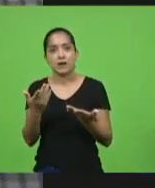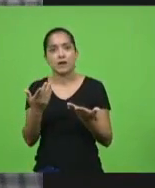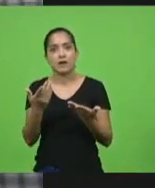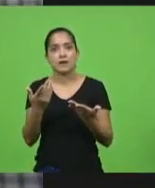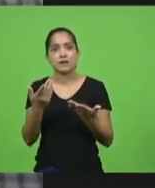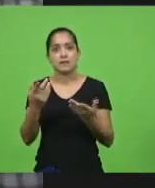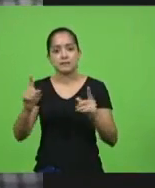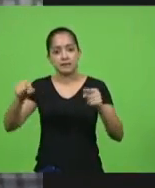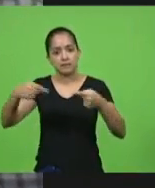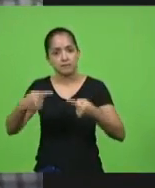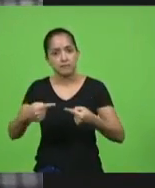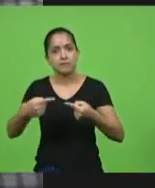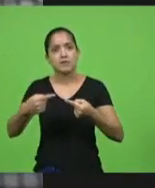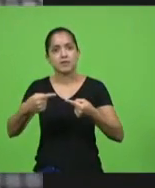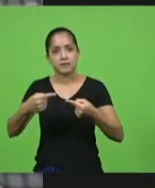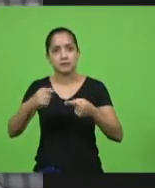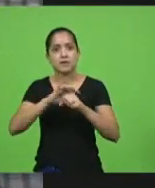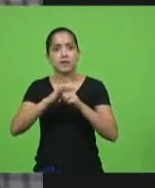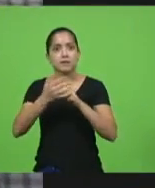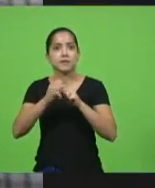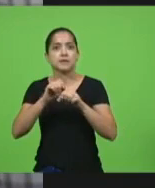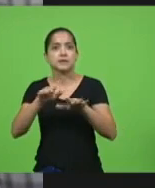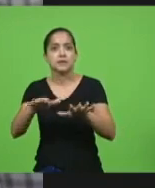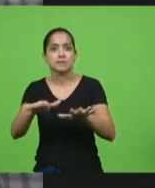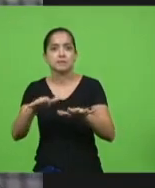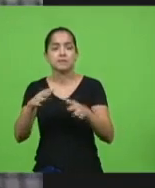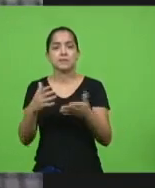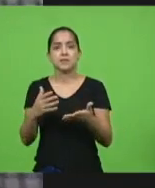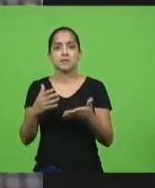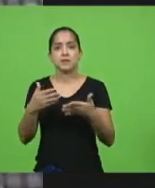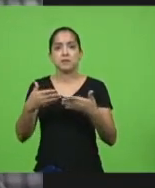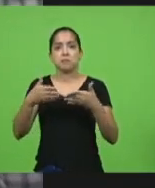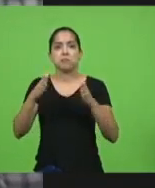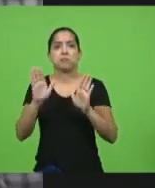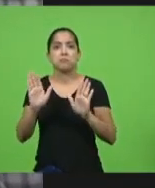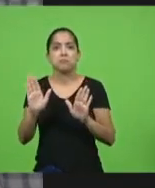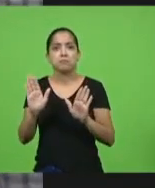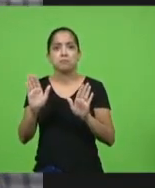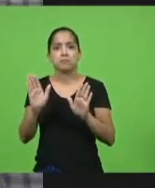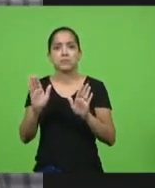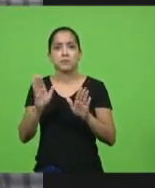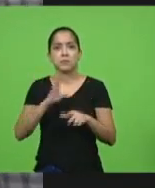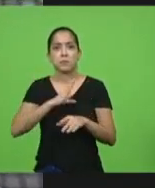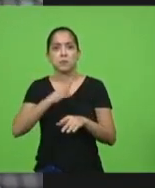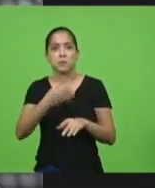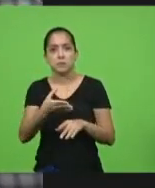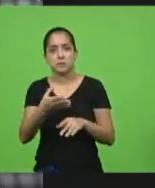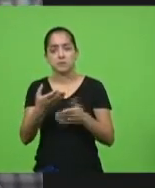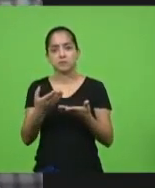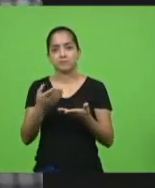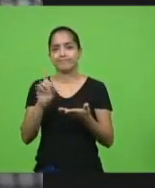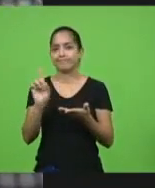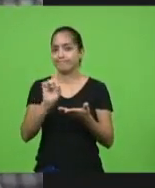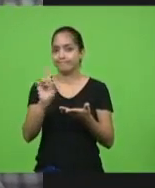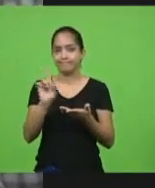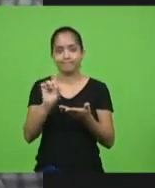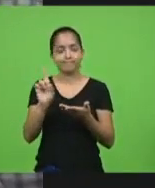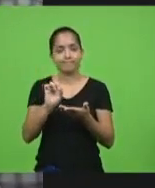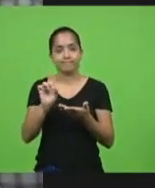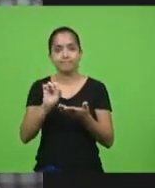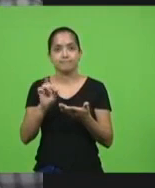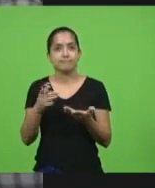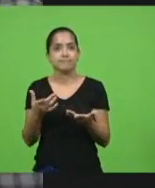enfrentar a pandemia de peito aberto. Não é assim, não é assim.